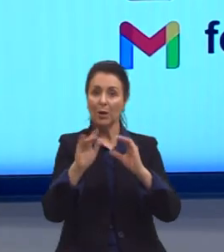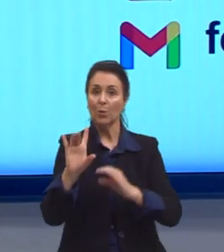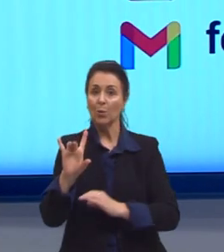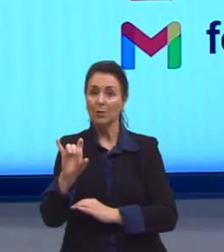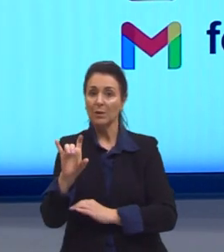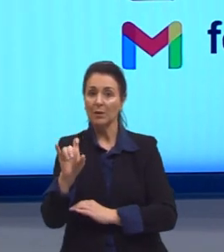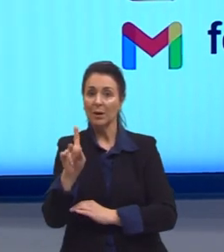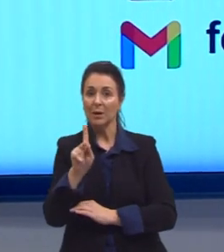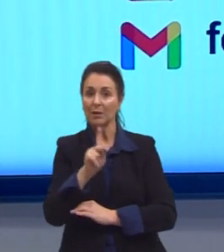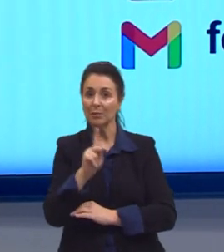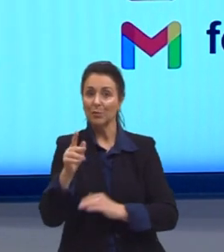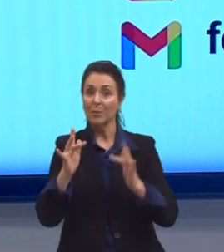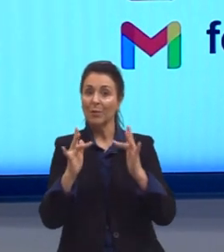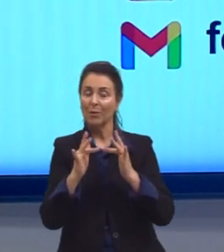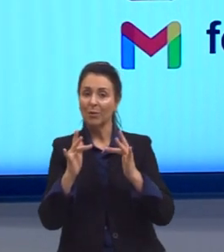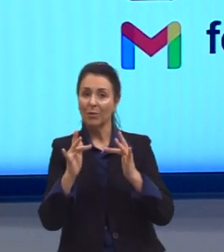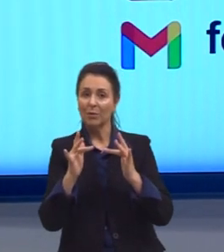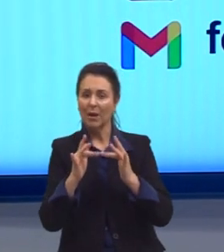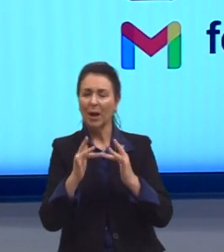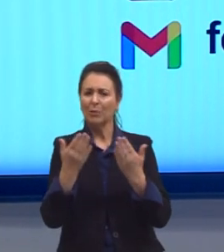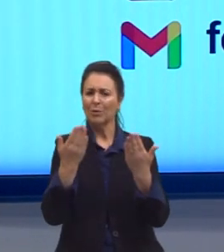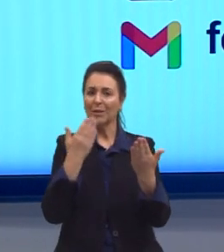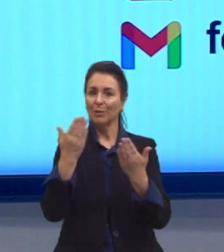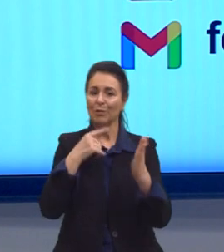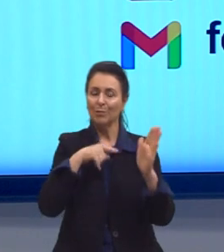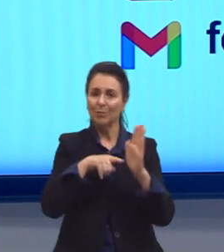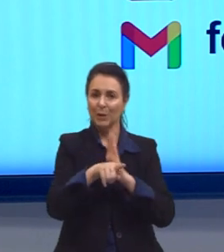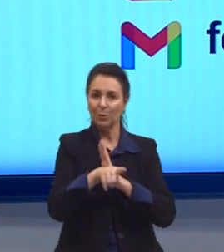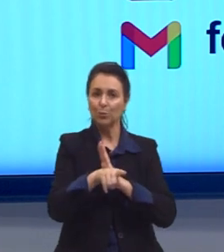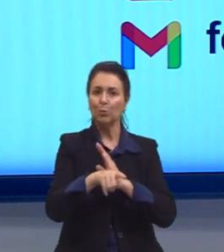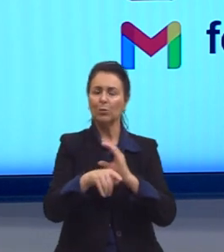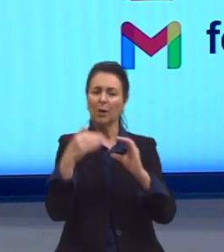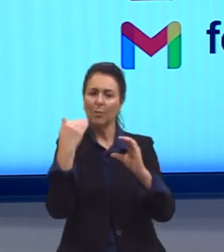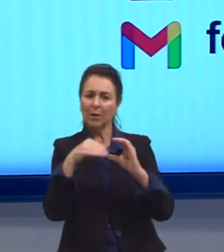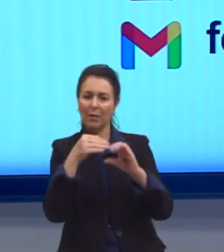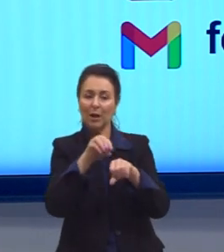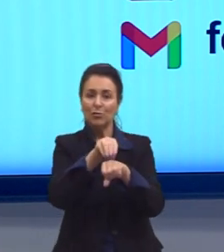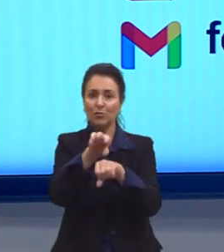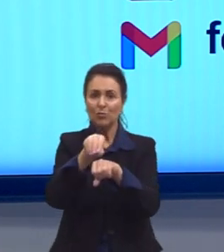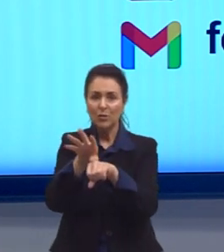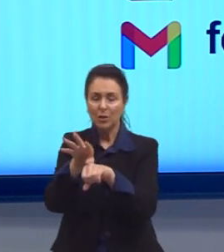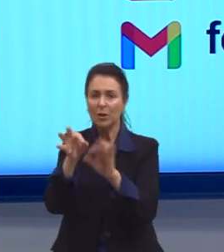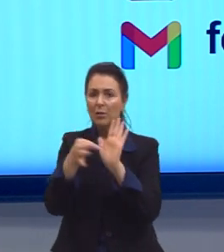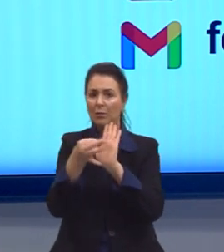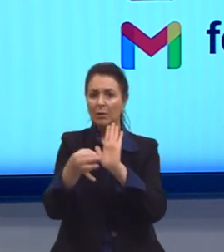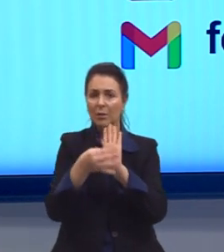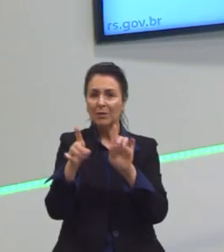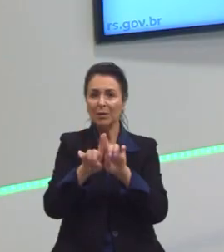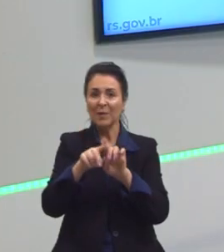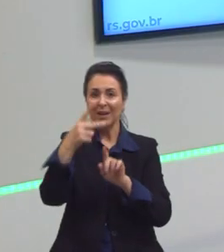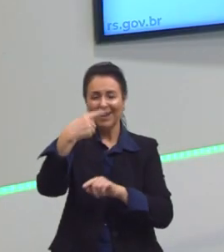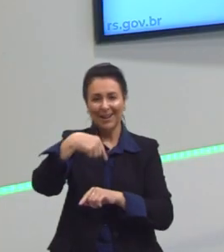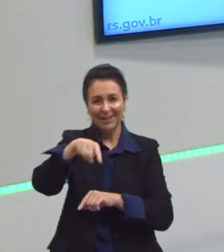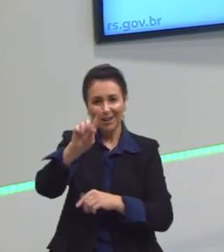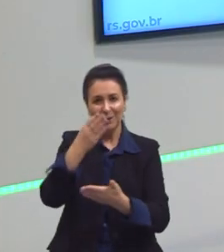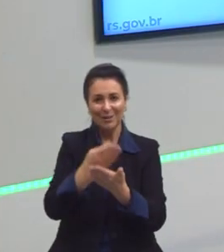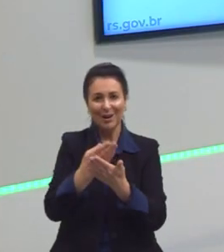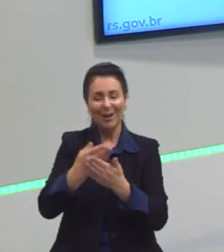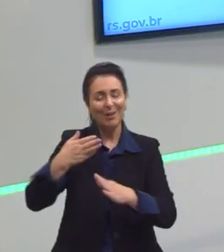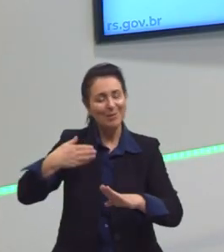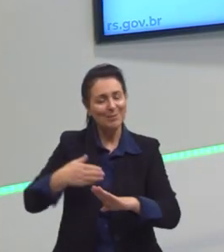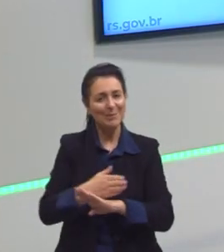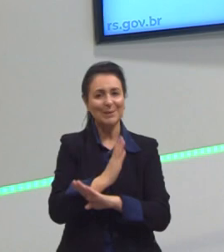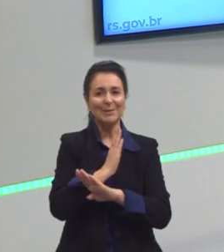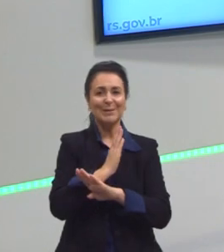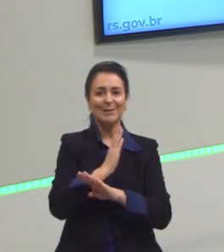quiserem entrar em contato, tirar alguma dúvida, mandar sugestões. Então, até a próxima aula, partiu